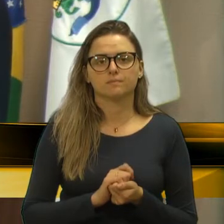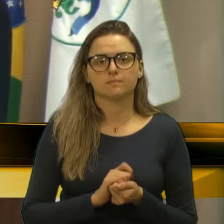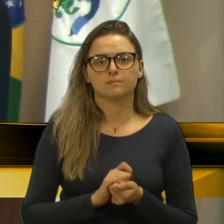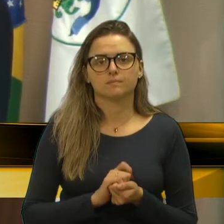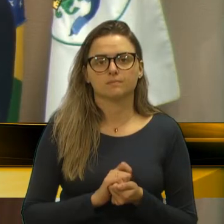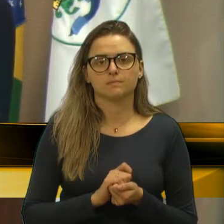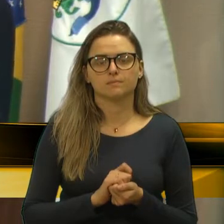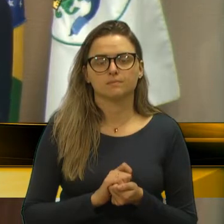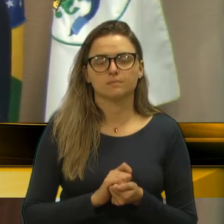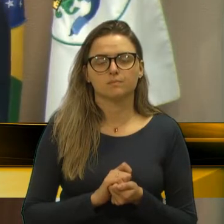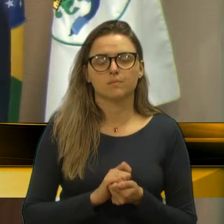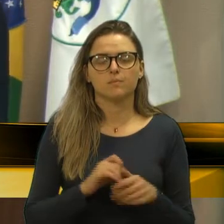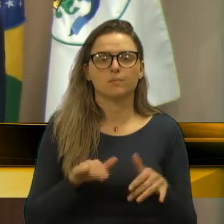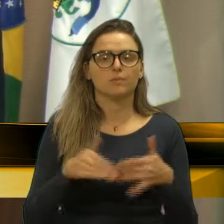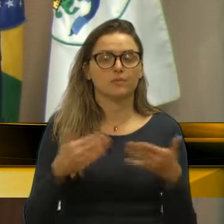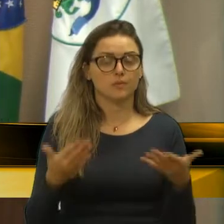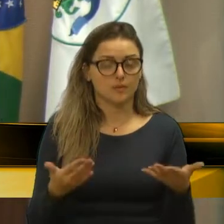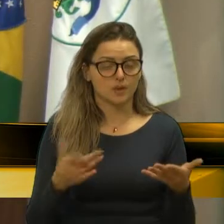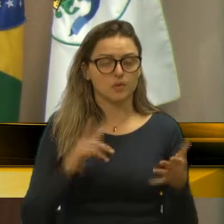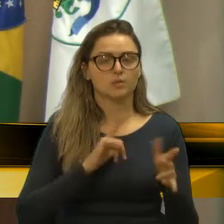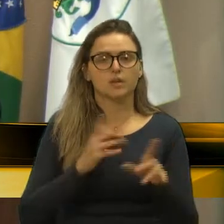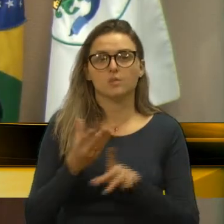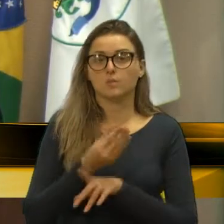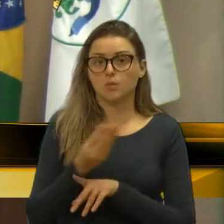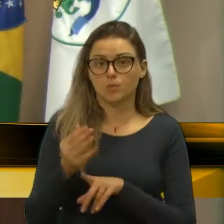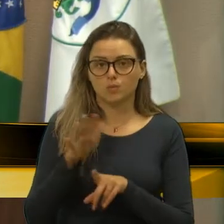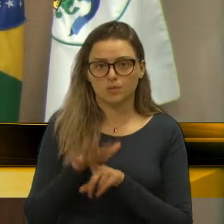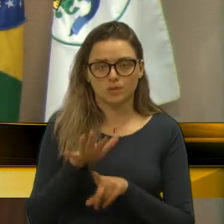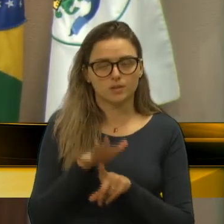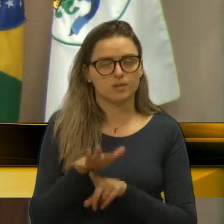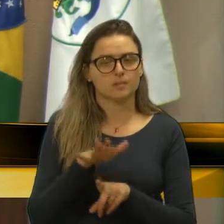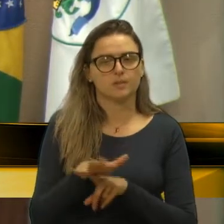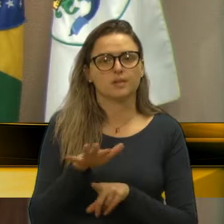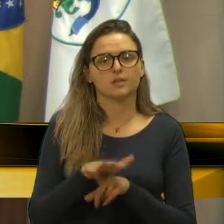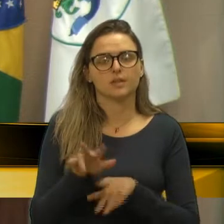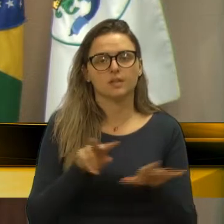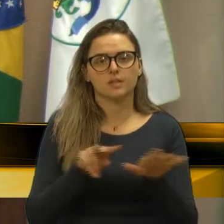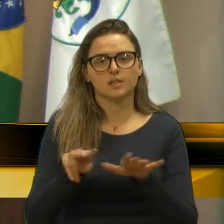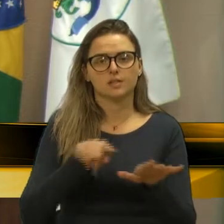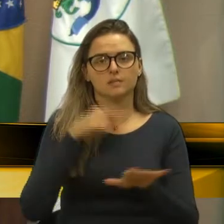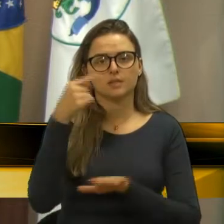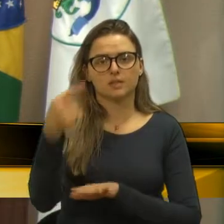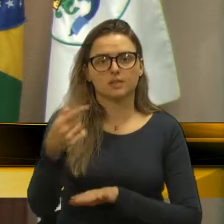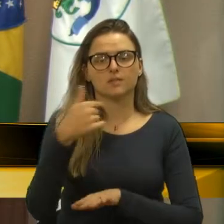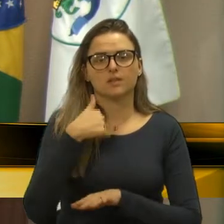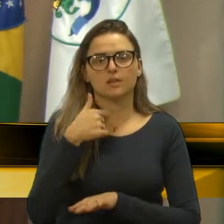temos muitas demandas, inclusive, semana que vem, irei aqui falar,